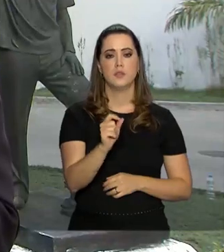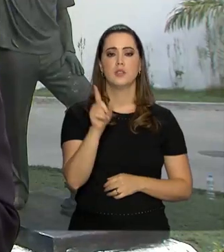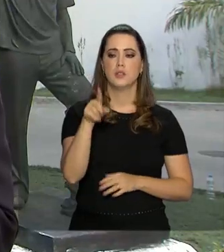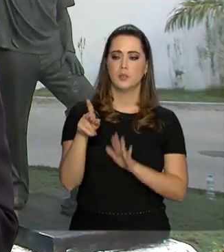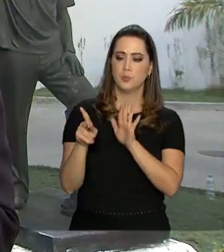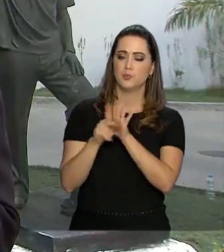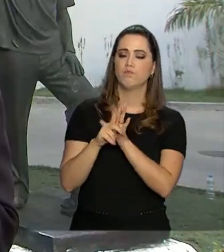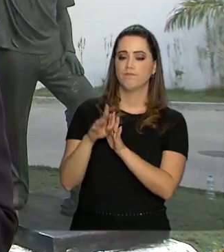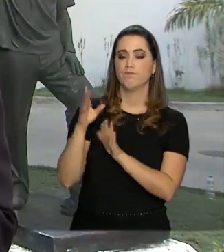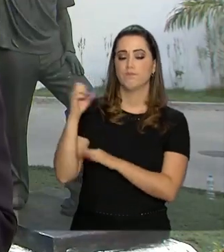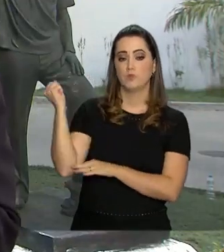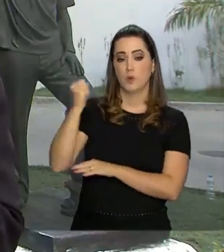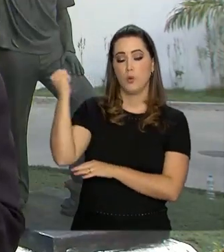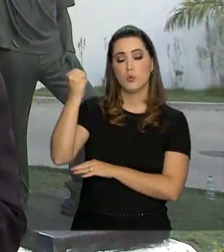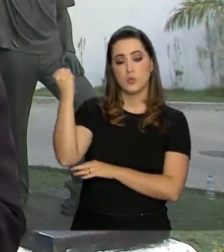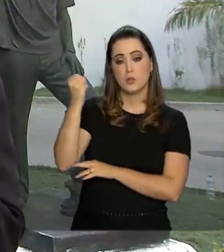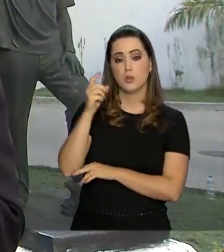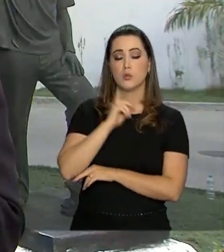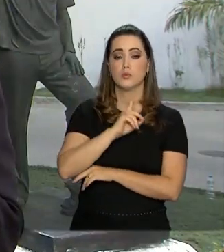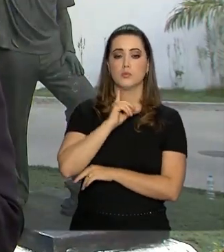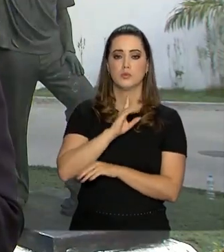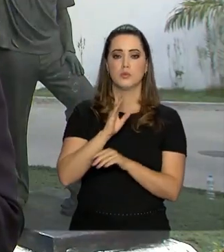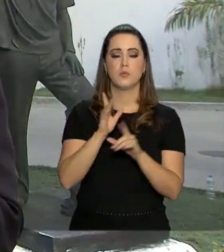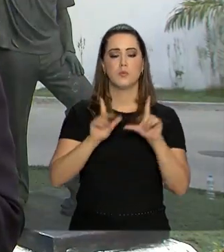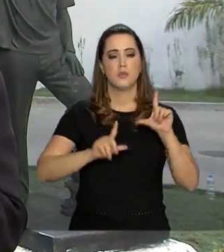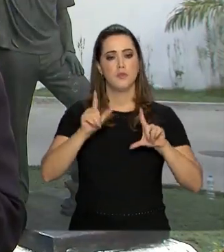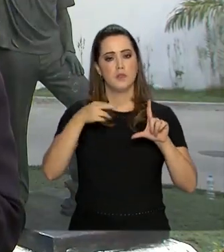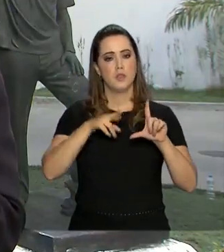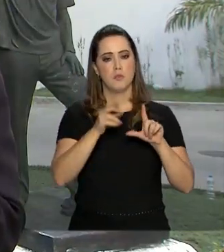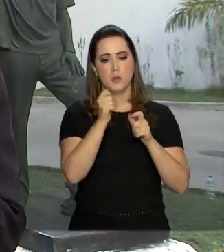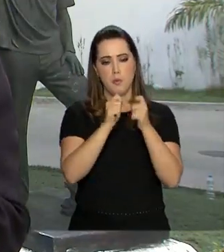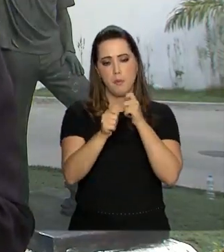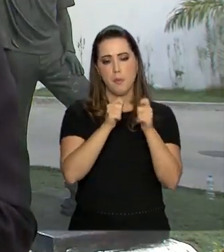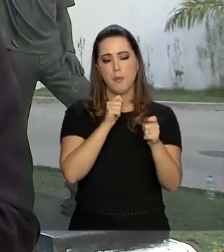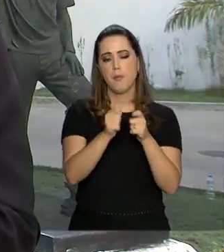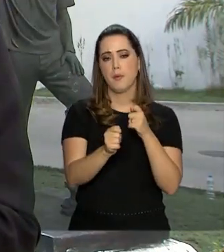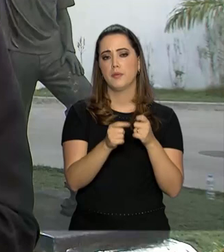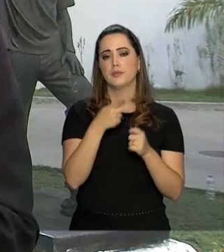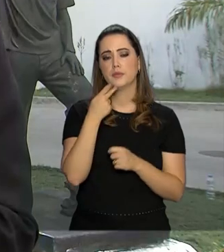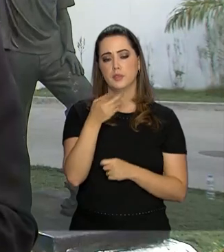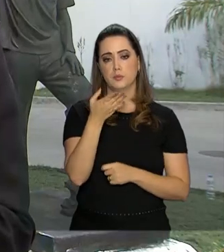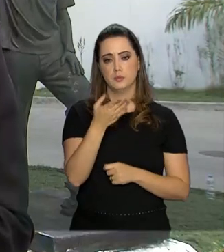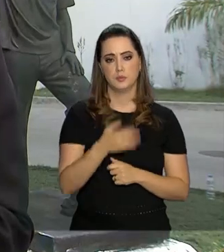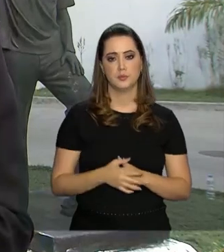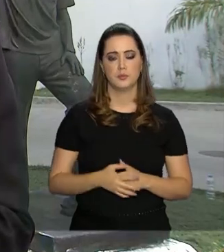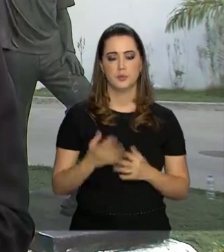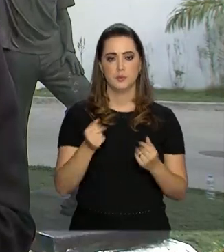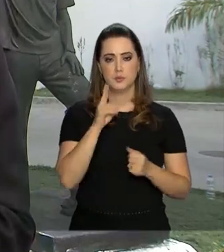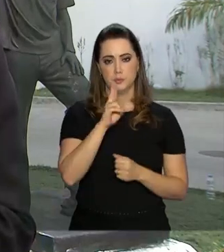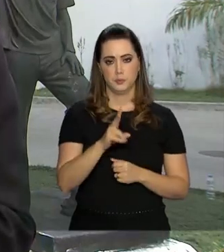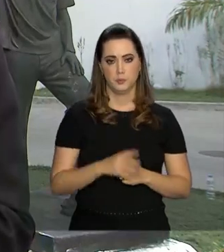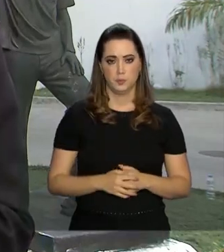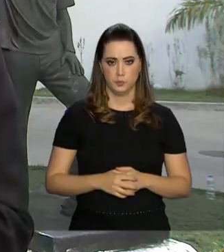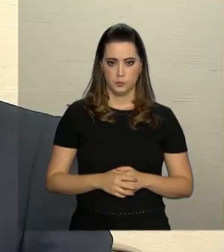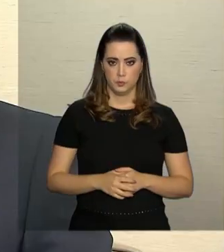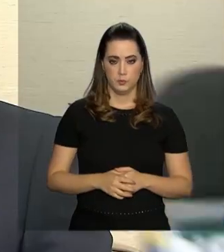torcedor do Flamengo. E conversou com a equipe da NBR, falando um pouco sobre essa tragédia. Vamos ouvir.